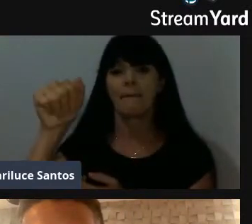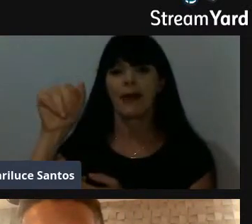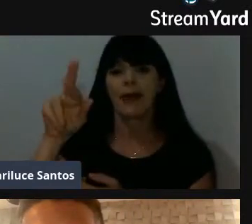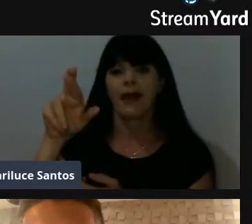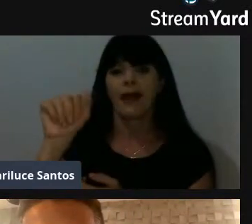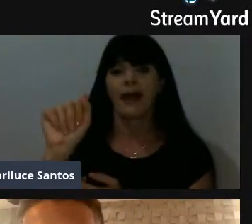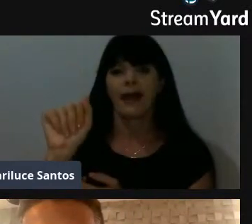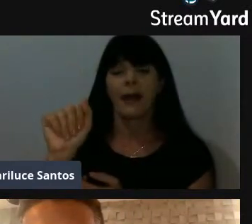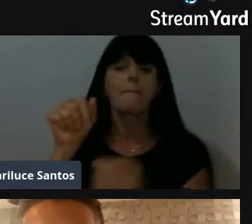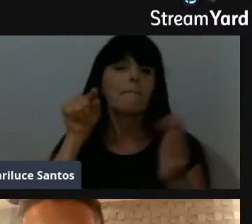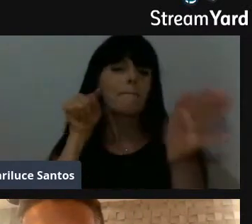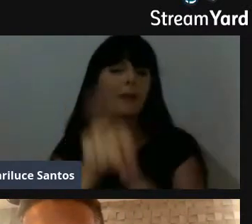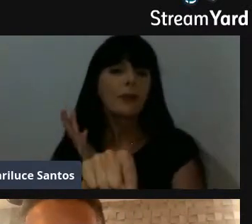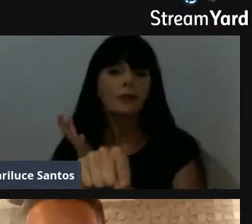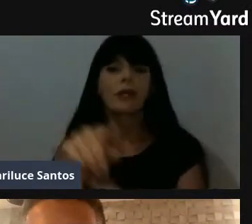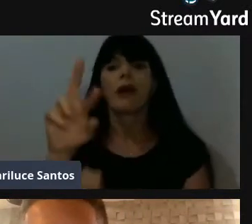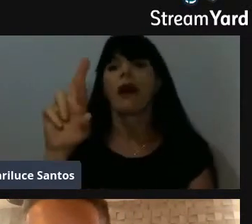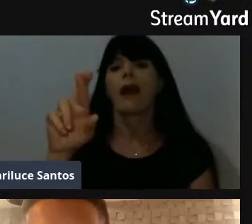questionando o Rafael.